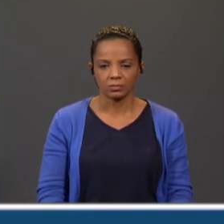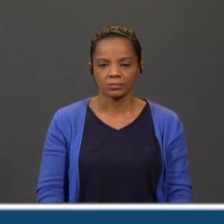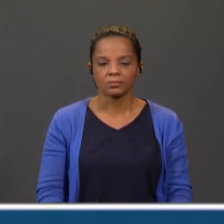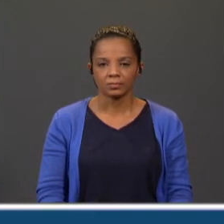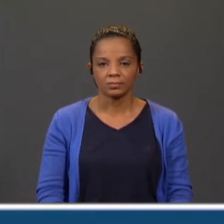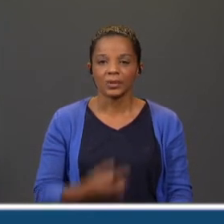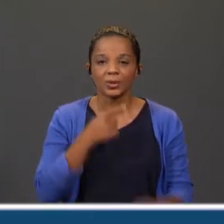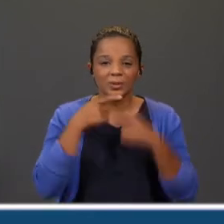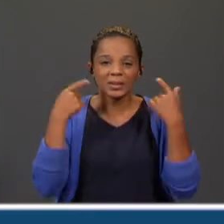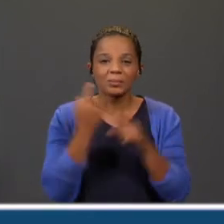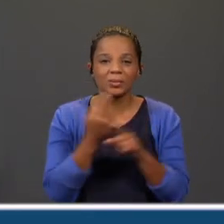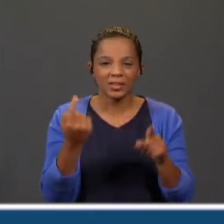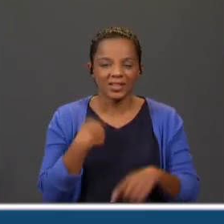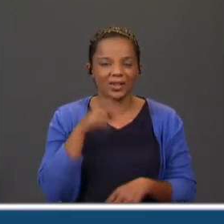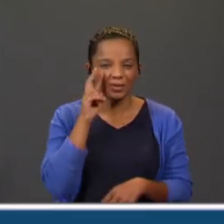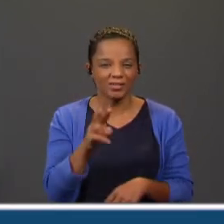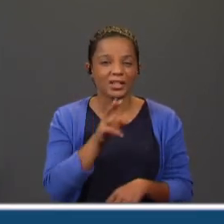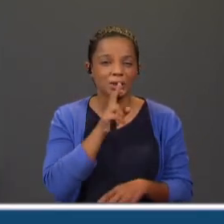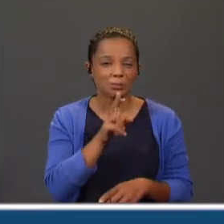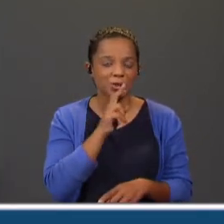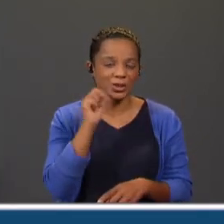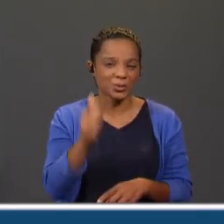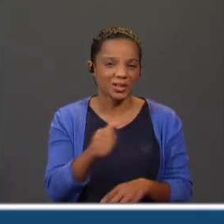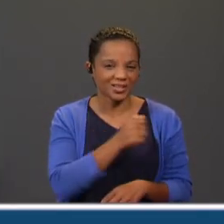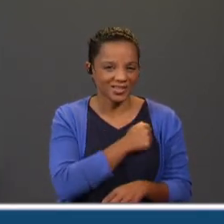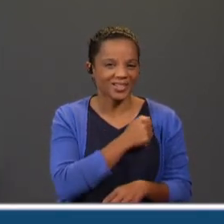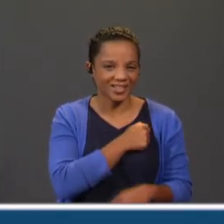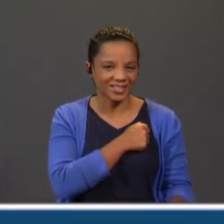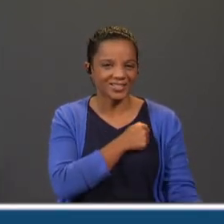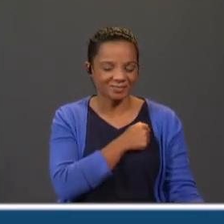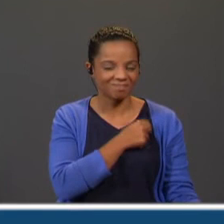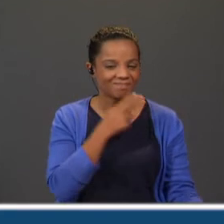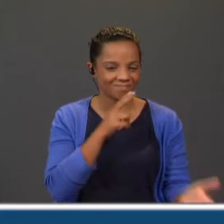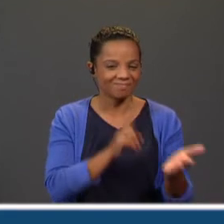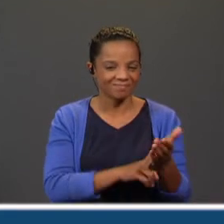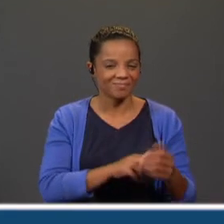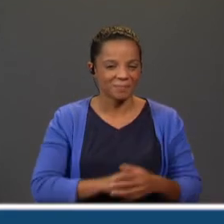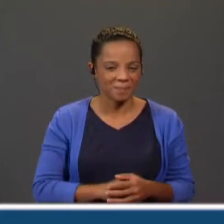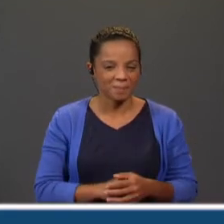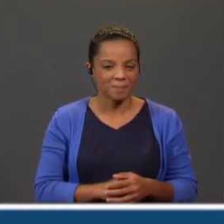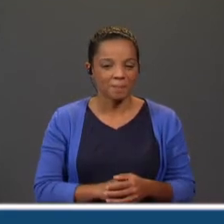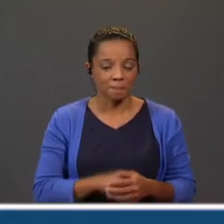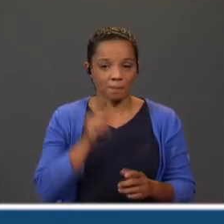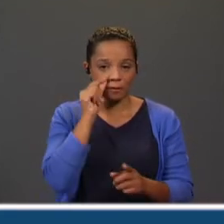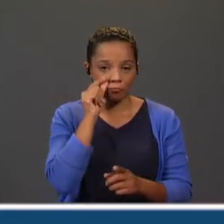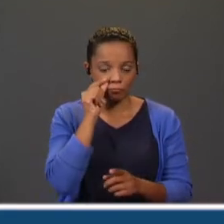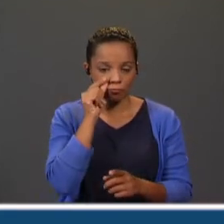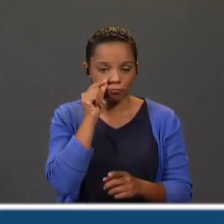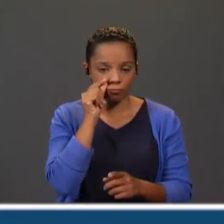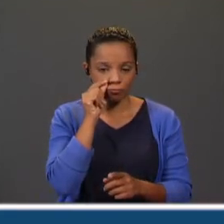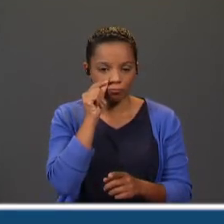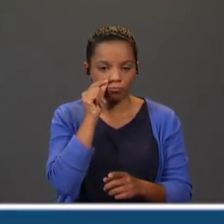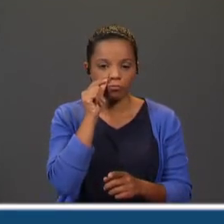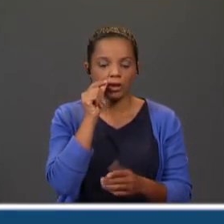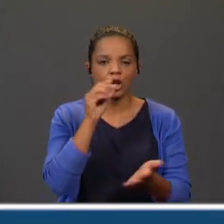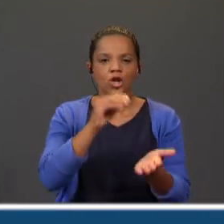Eu estou a sorrir porque eu vi muitas respostas corretas aí de casa. Verdadeiro. O lavrador deu-lhe uma